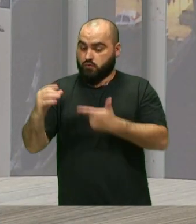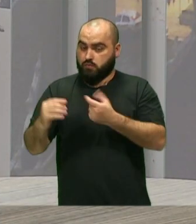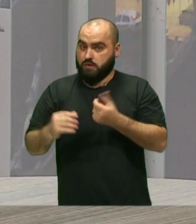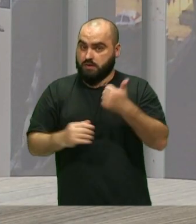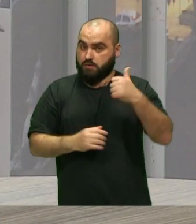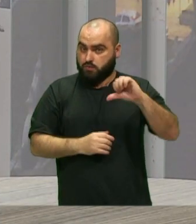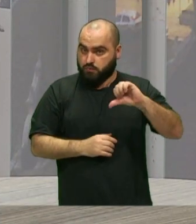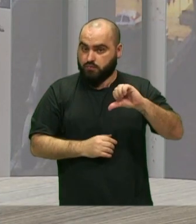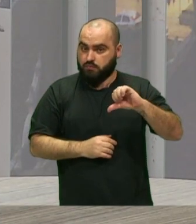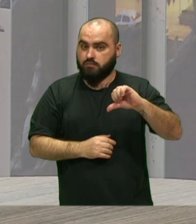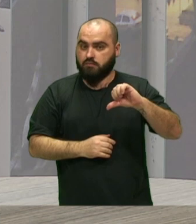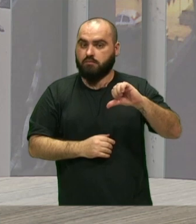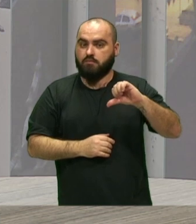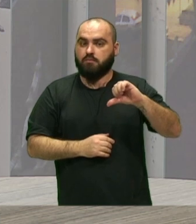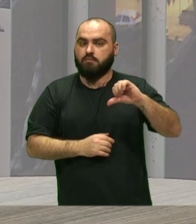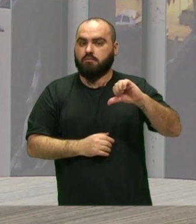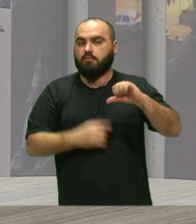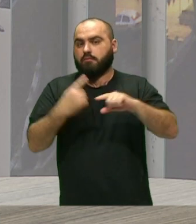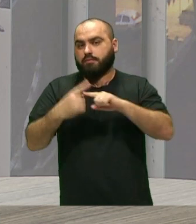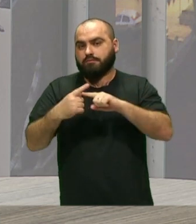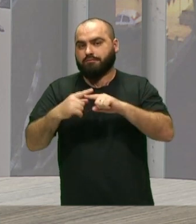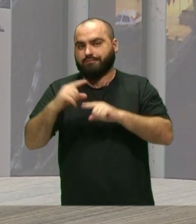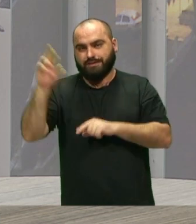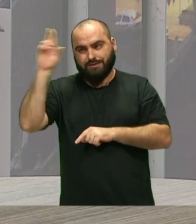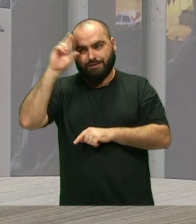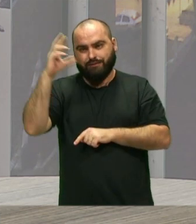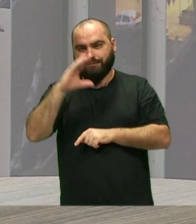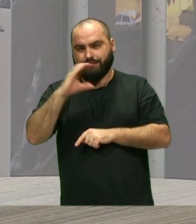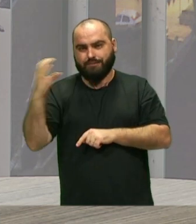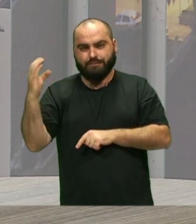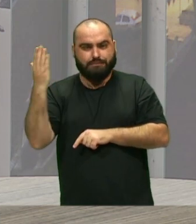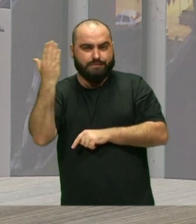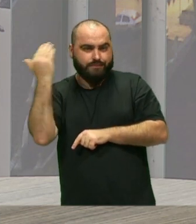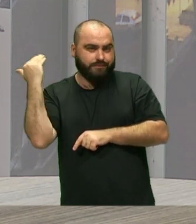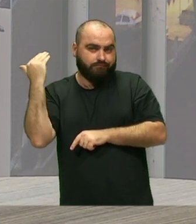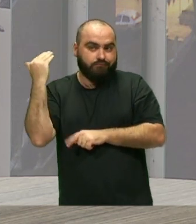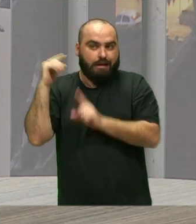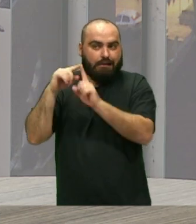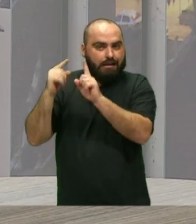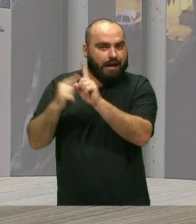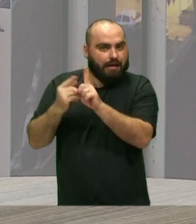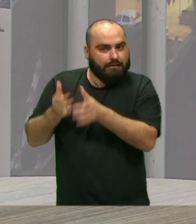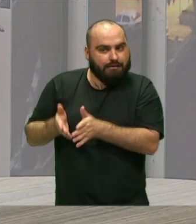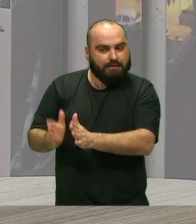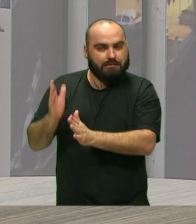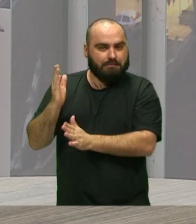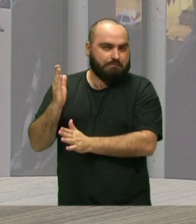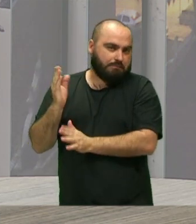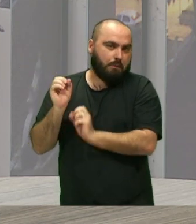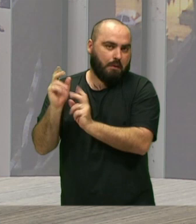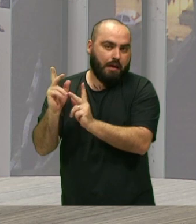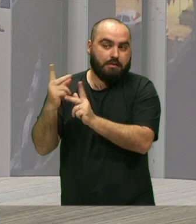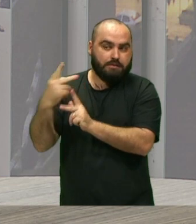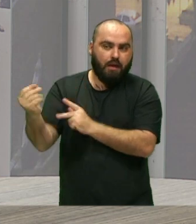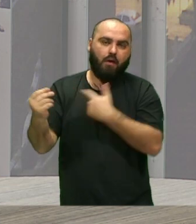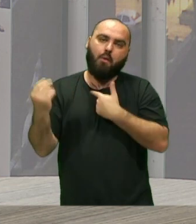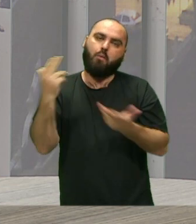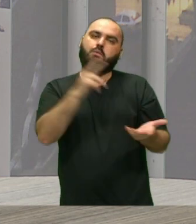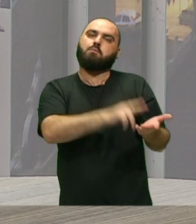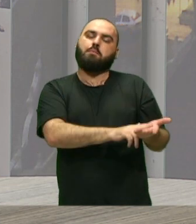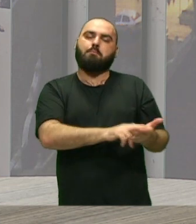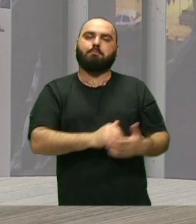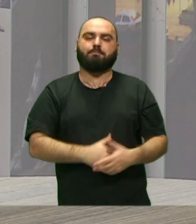Quando a coordenadora Antiga Precisou se retirar Por conta da maternidade Estava tendo bebê Então precisava Desse momento